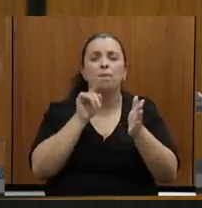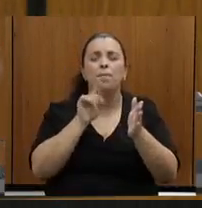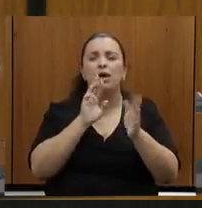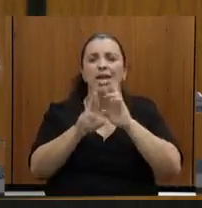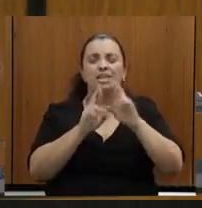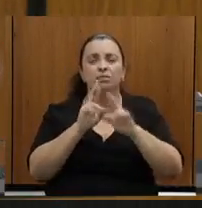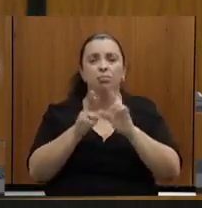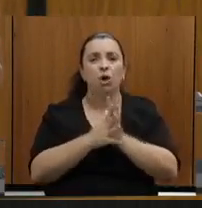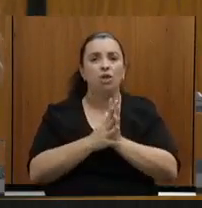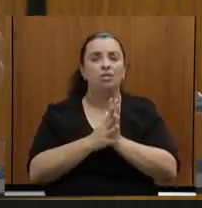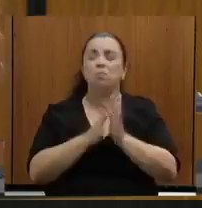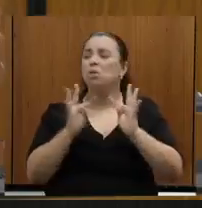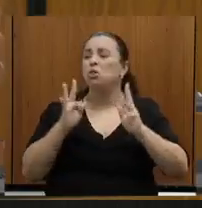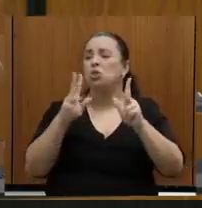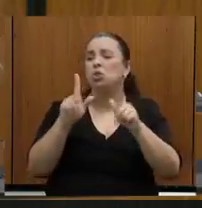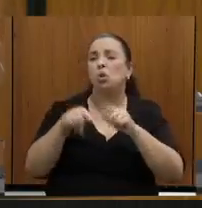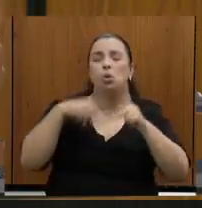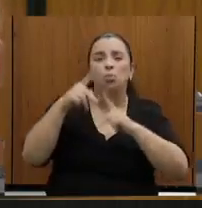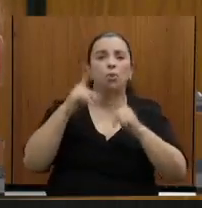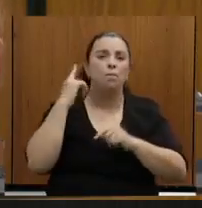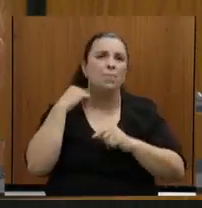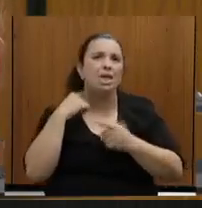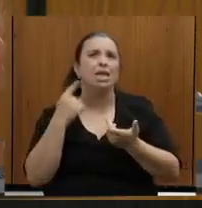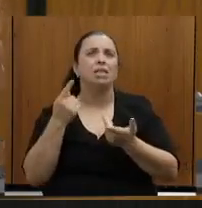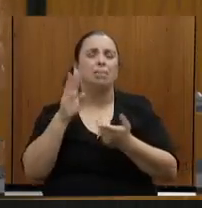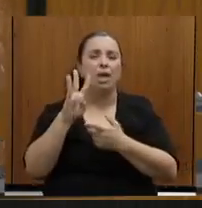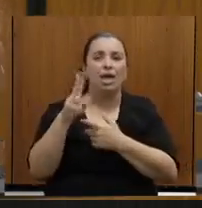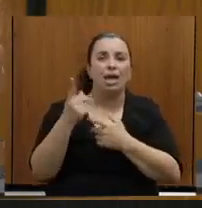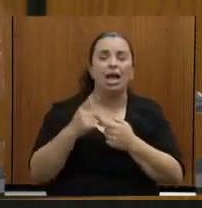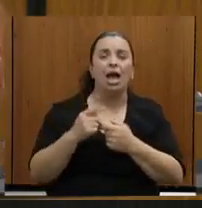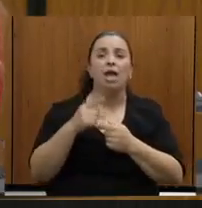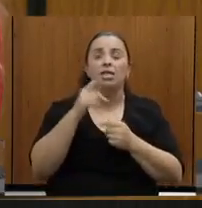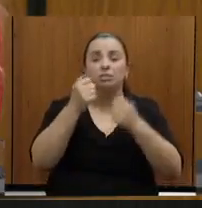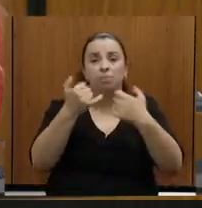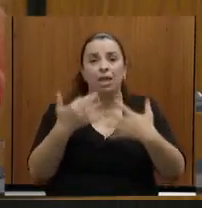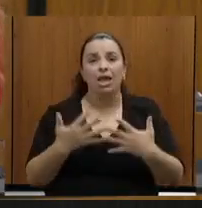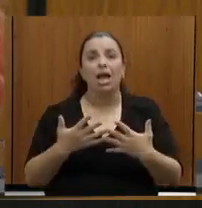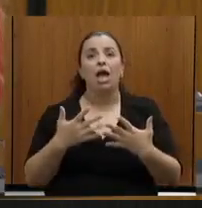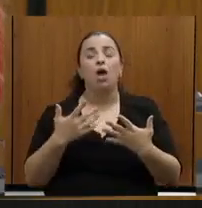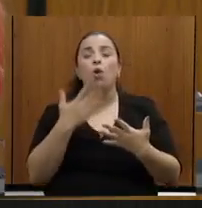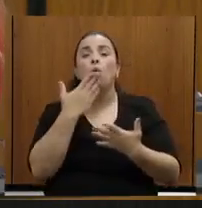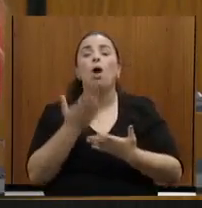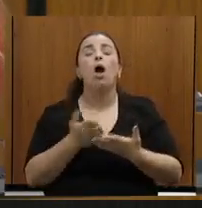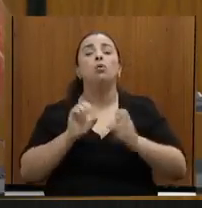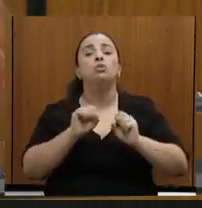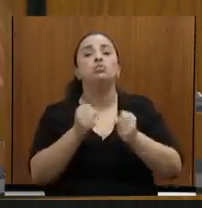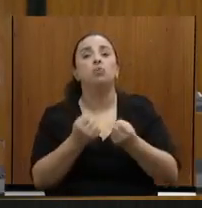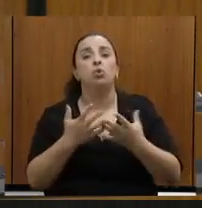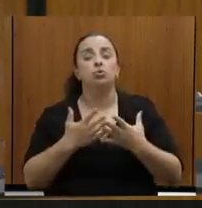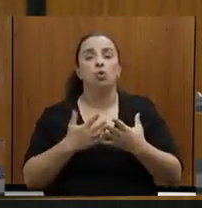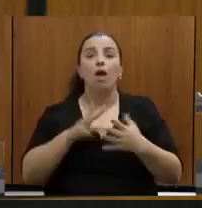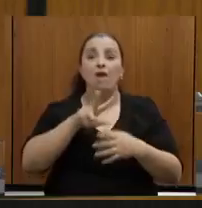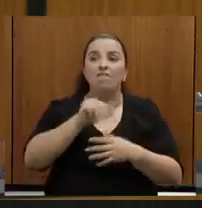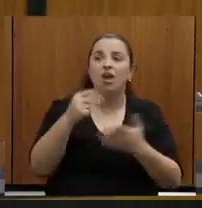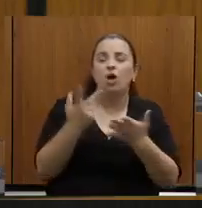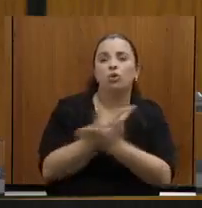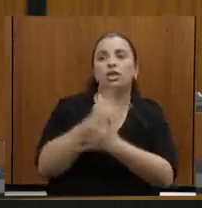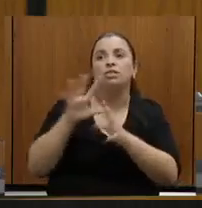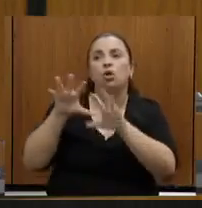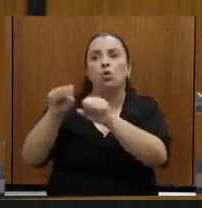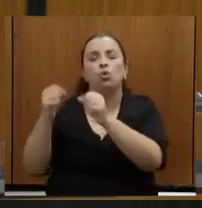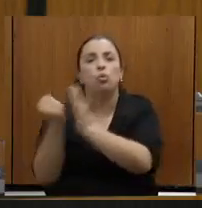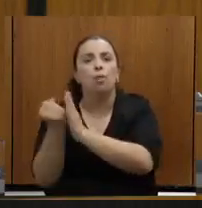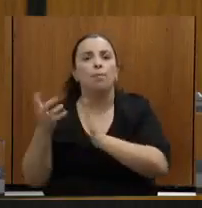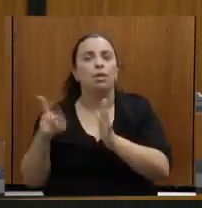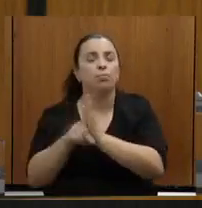mineira, os nossos esforços são esses, rapidamente nós faremos esse tombamento, como não tem condições de apresentar